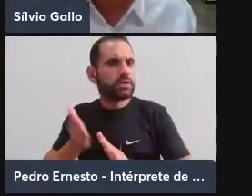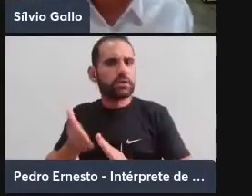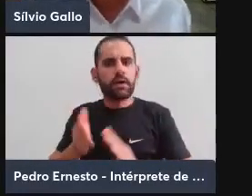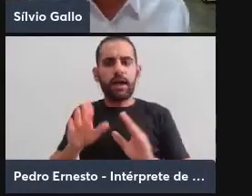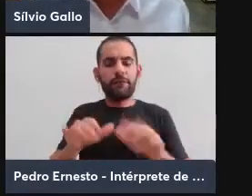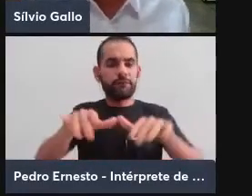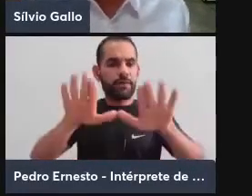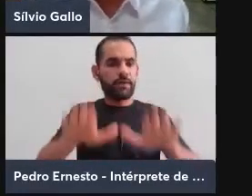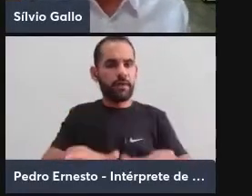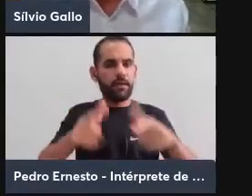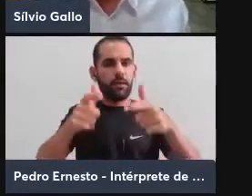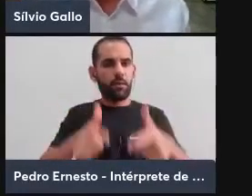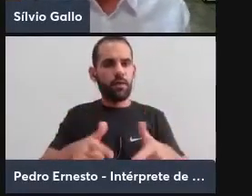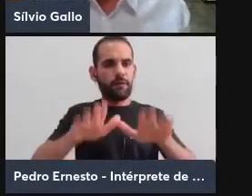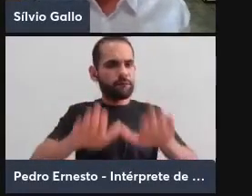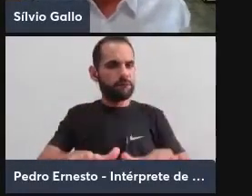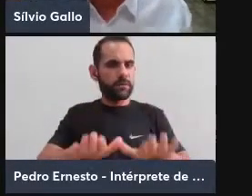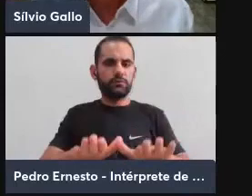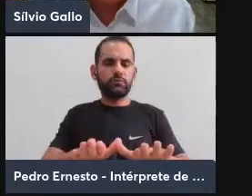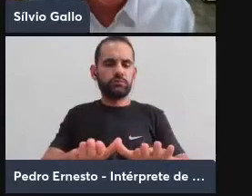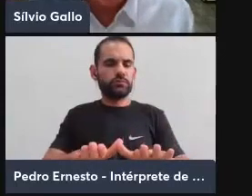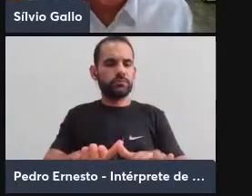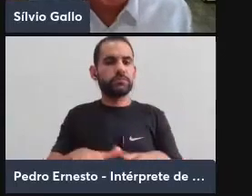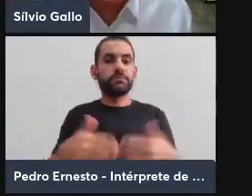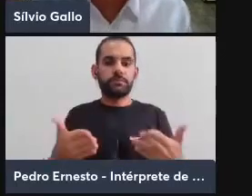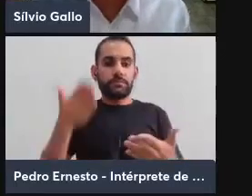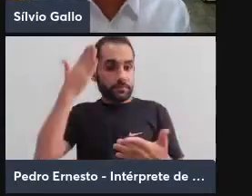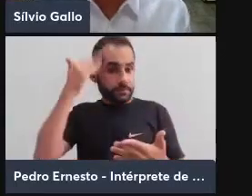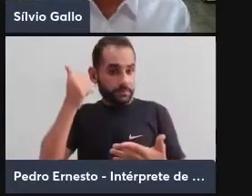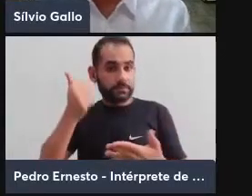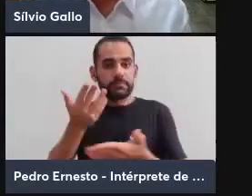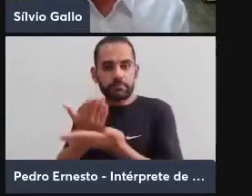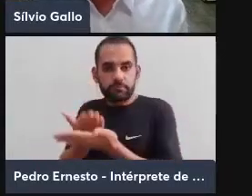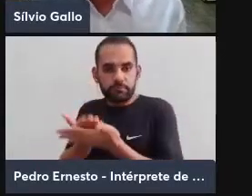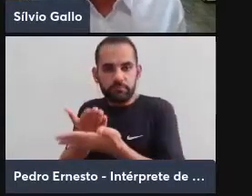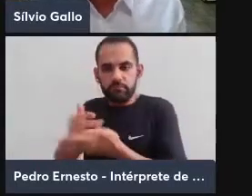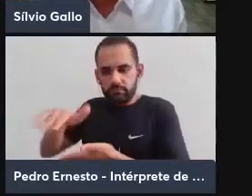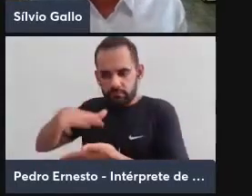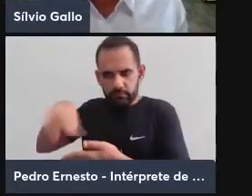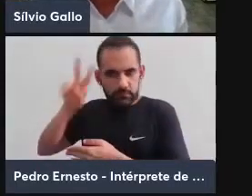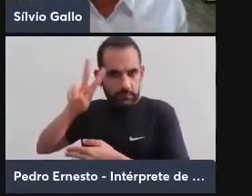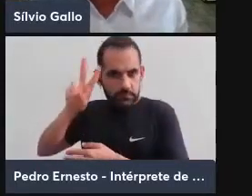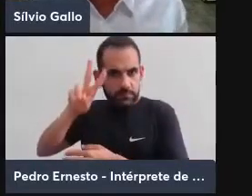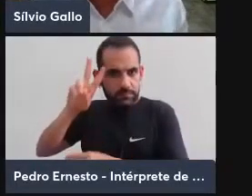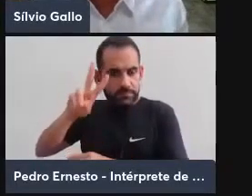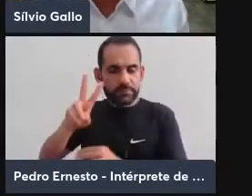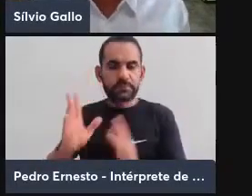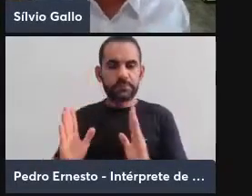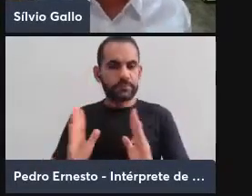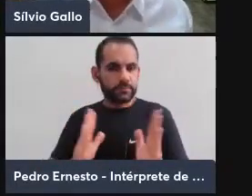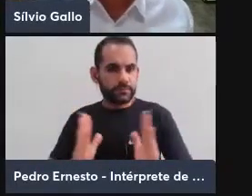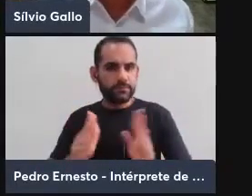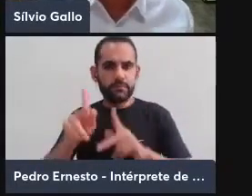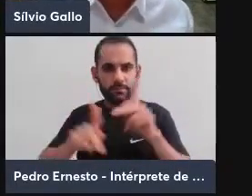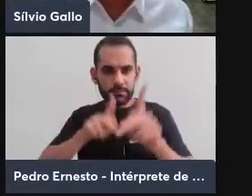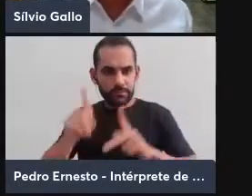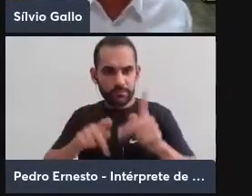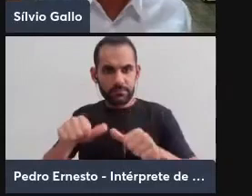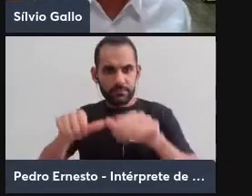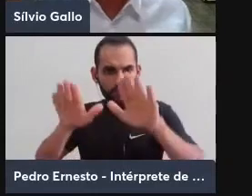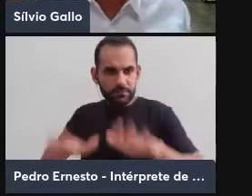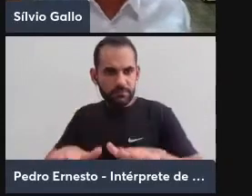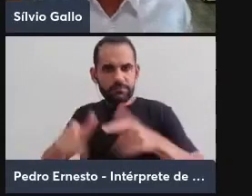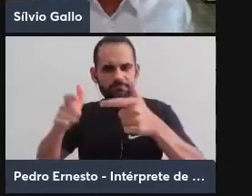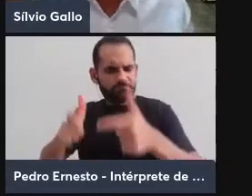determinado lugar fixo. E a gente sabe, pelos estudos de história, que é quando as populações se fixam em um